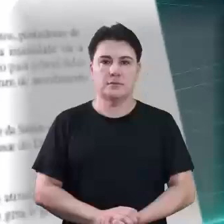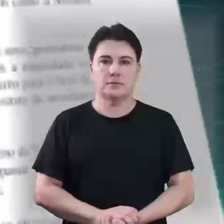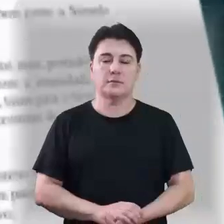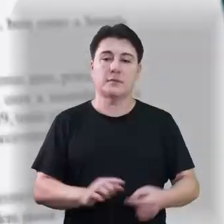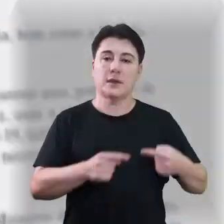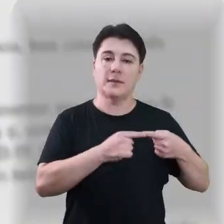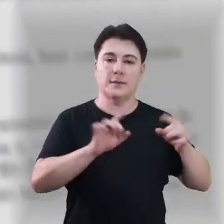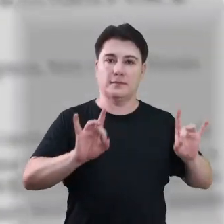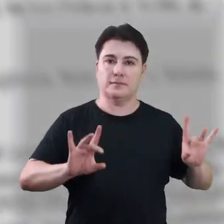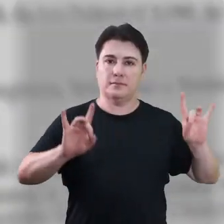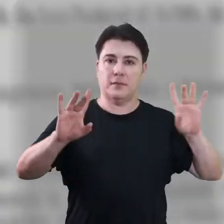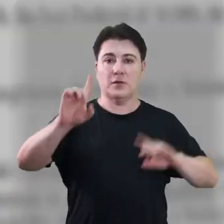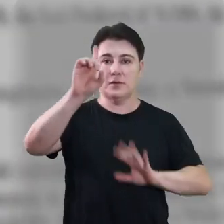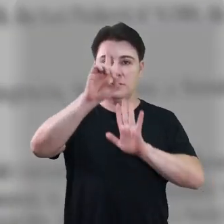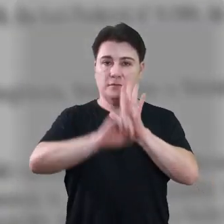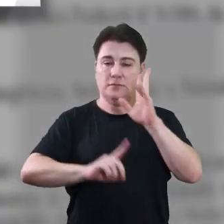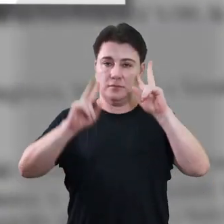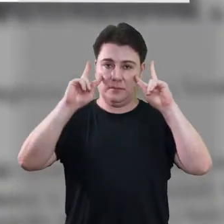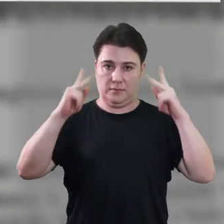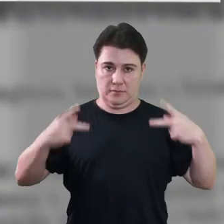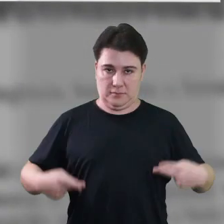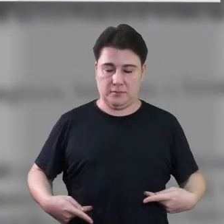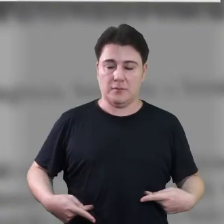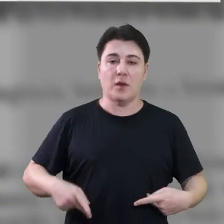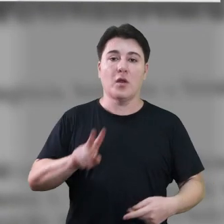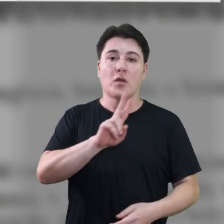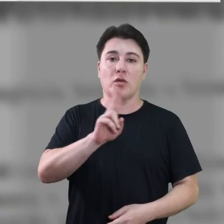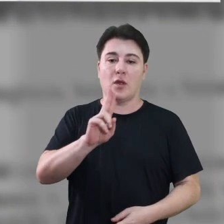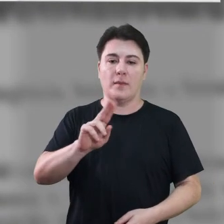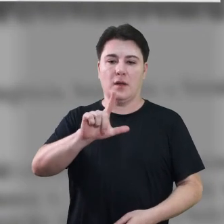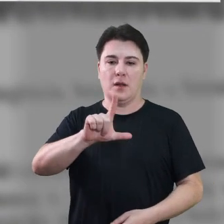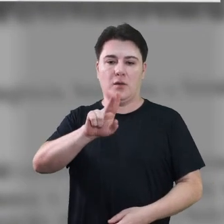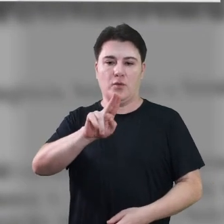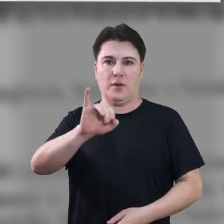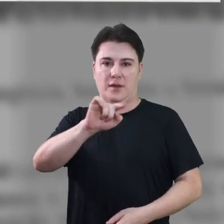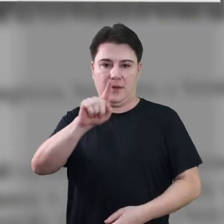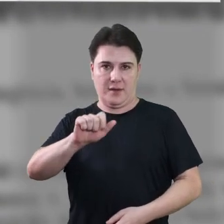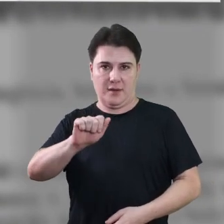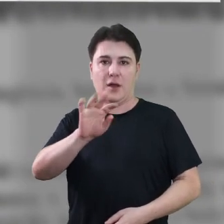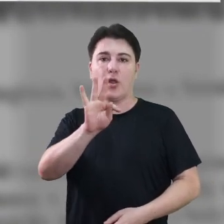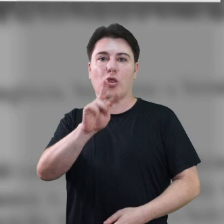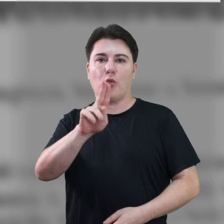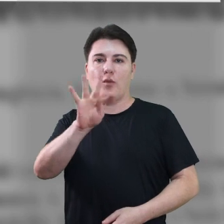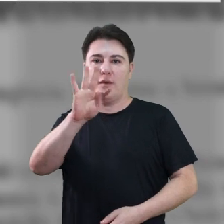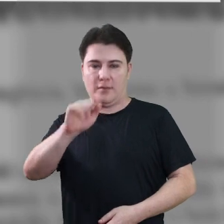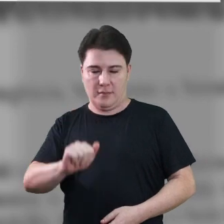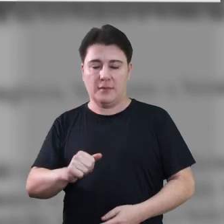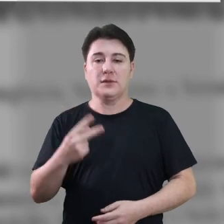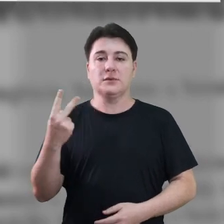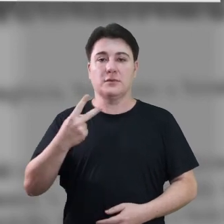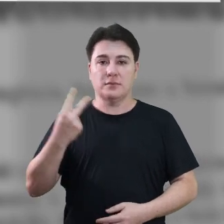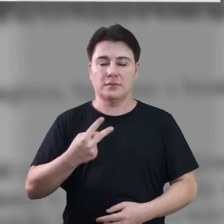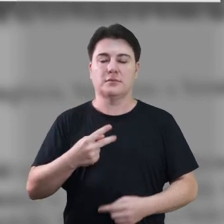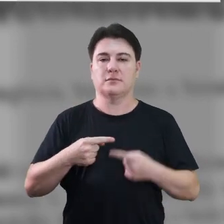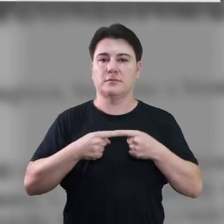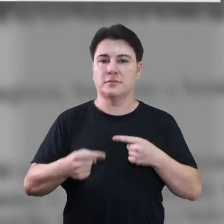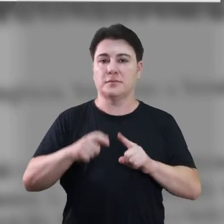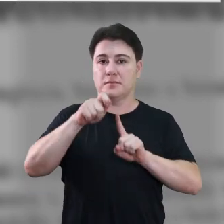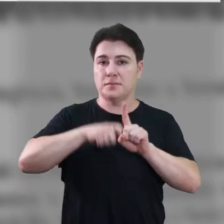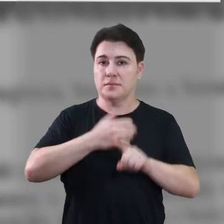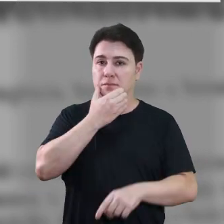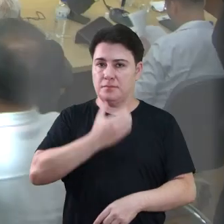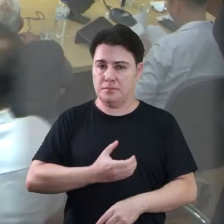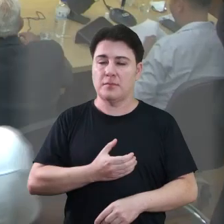A Semana Municipal de Direitos Humanos, Luiz Augusta Garlipe, a tuta, a ser comemorada na segunda semana de